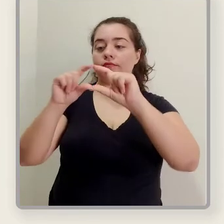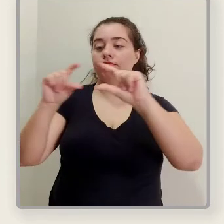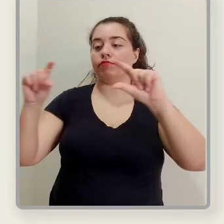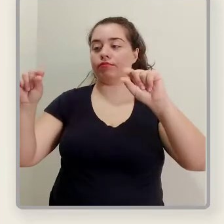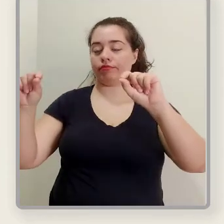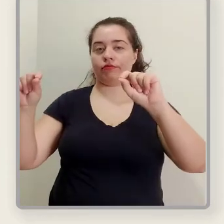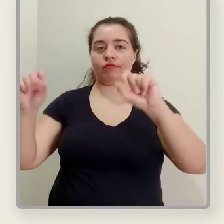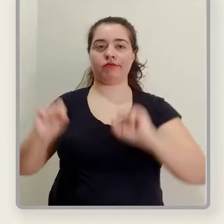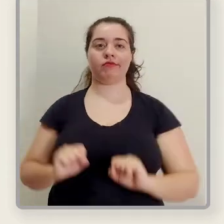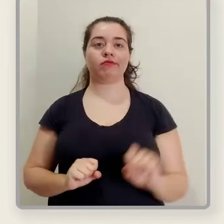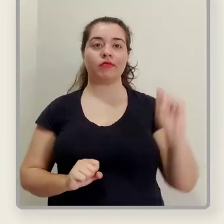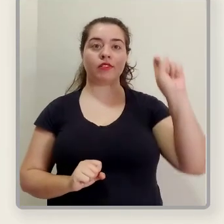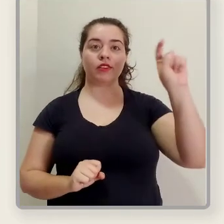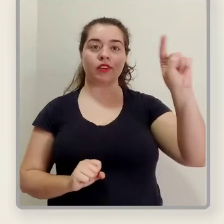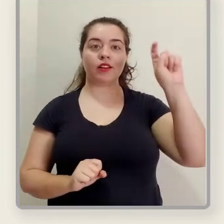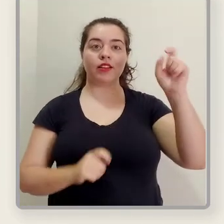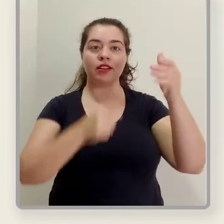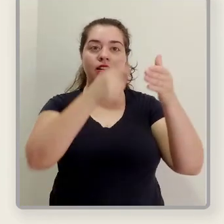digitalmente,